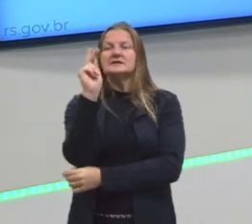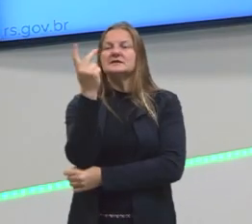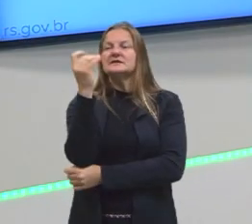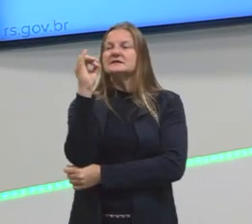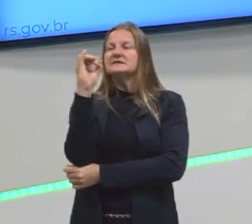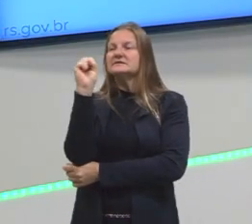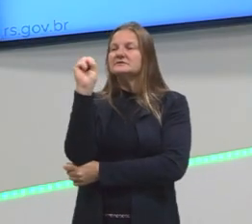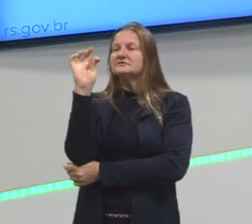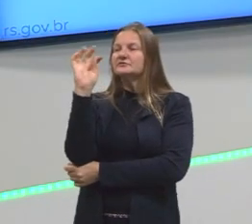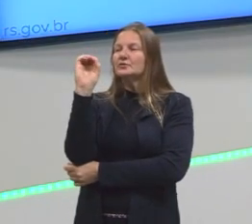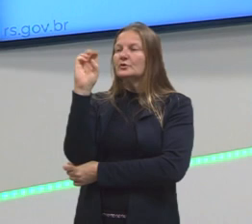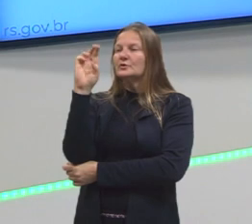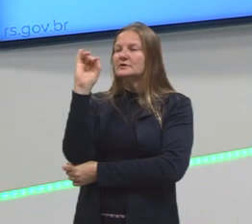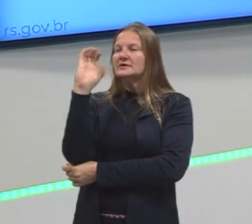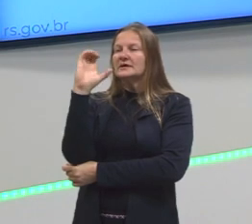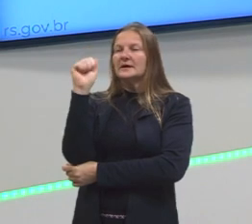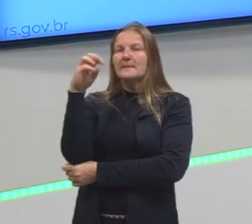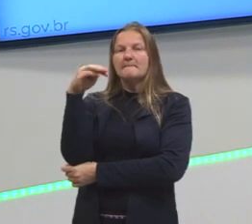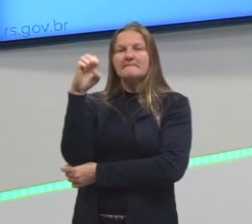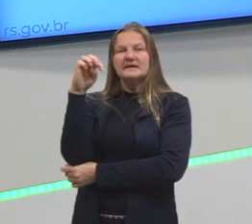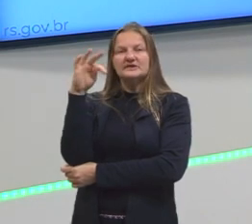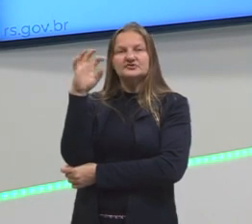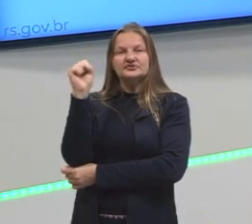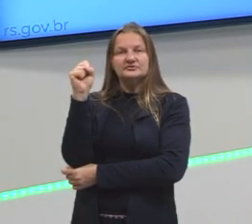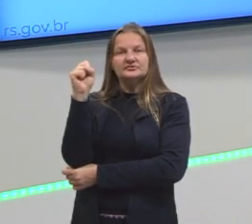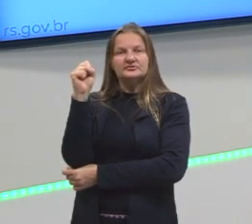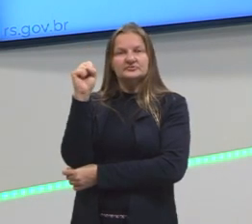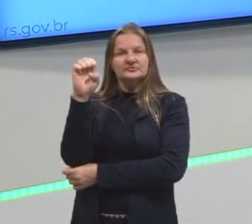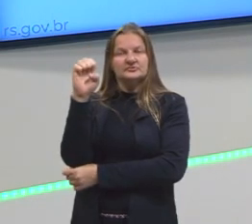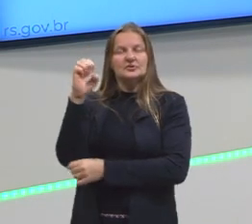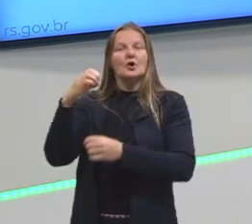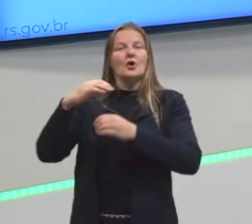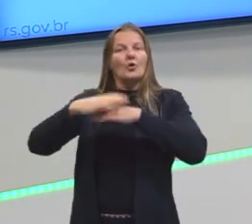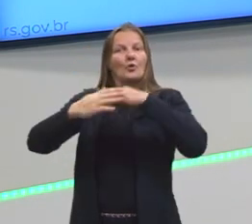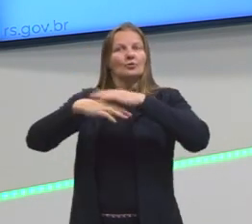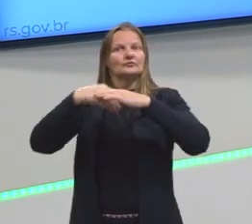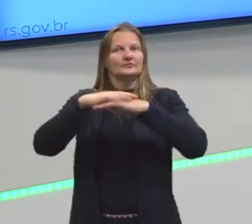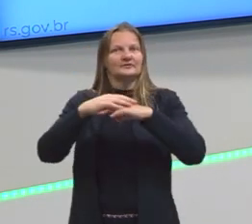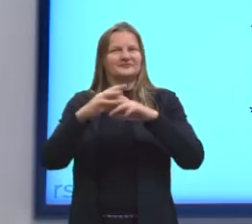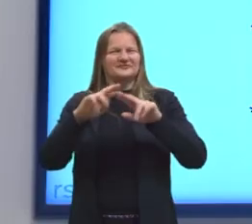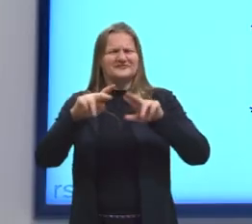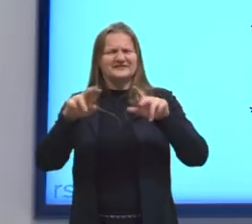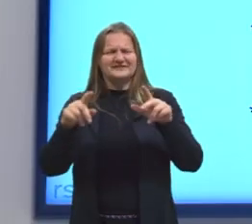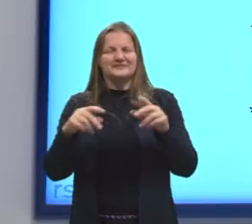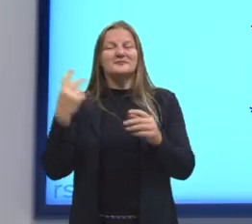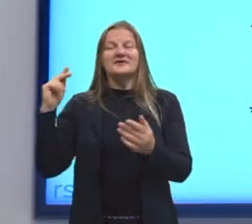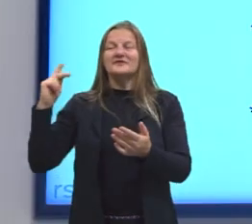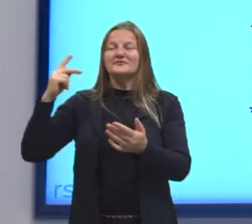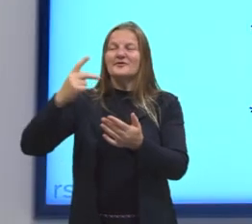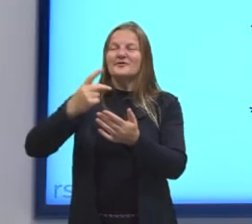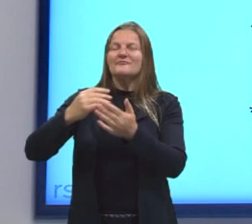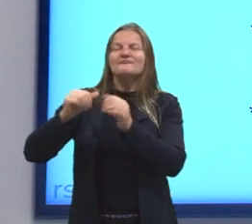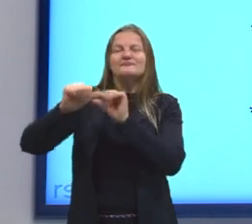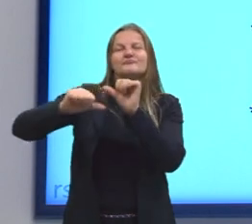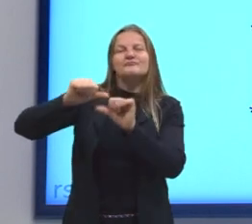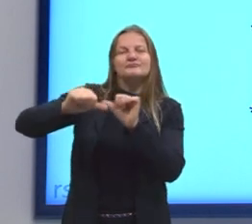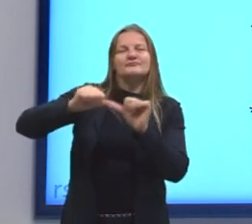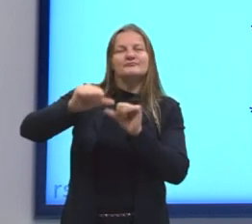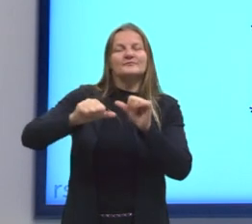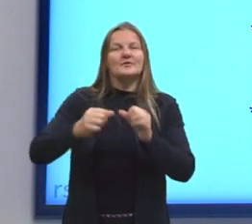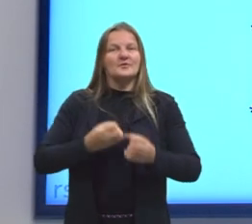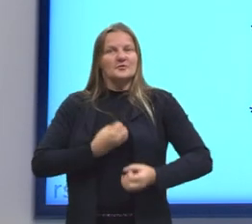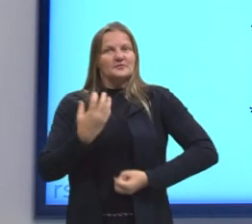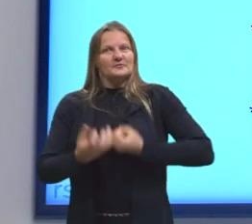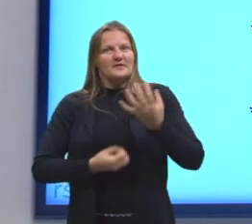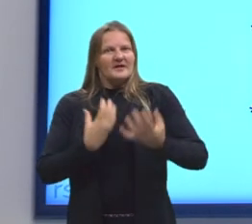construído, é algo que se constrói na história. E, portanto, ela se modifica com o tempo. Expressa modo de vida ou como